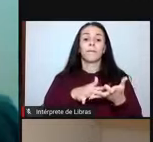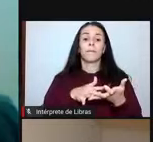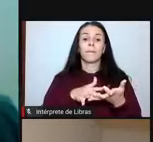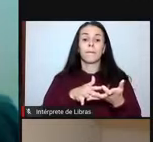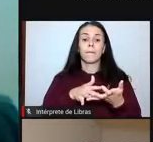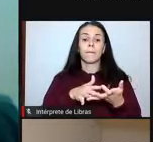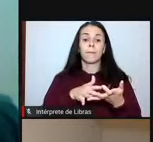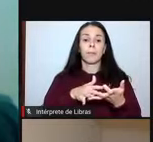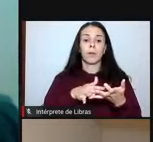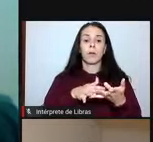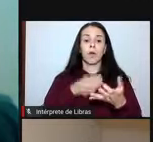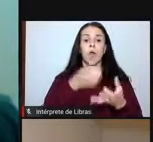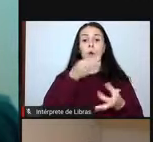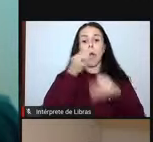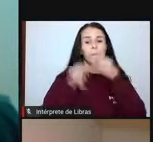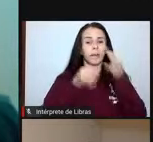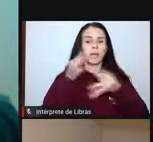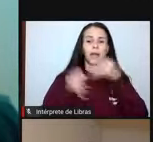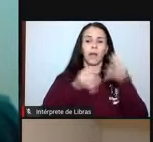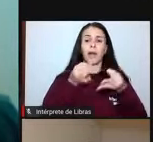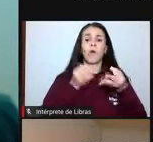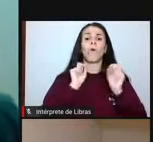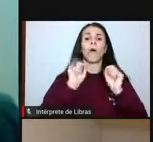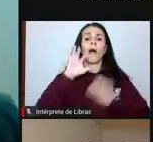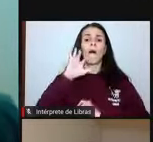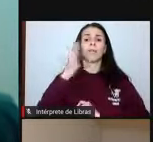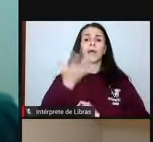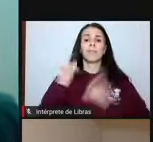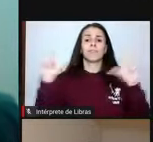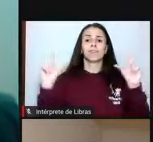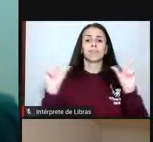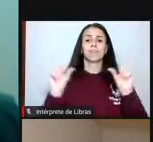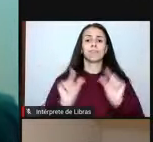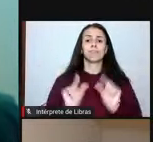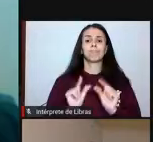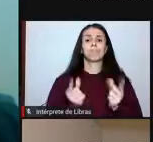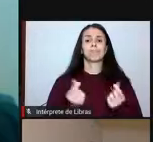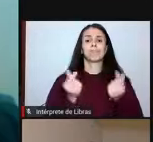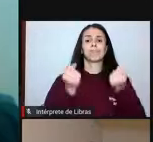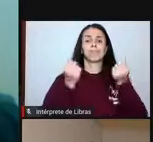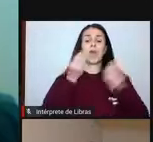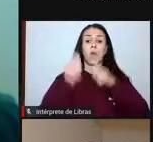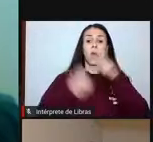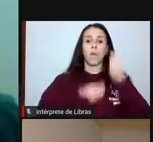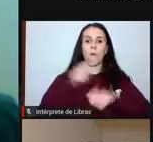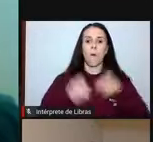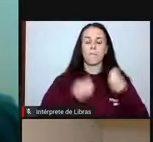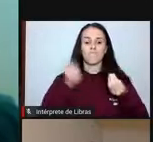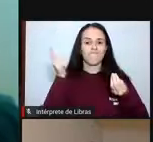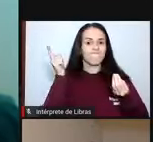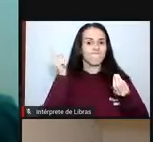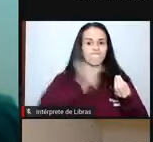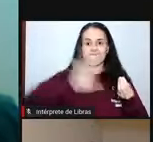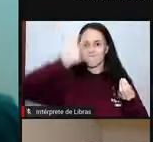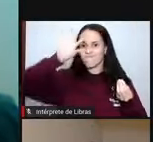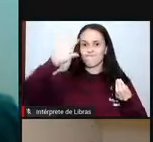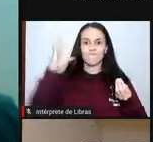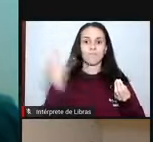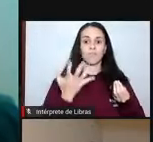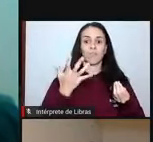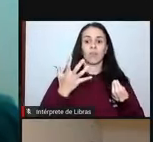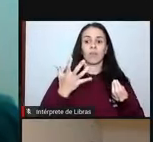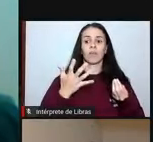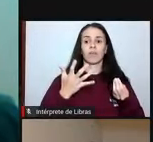que o senhor comentasse a respeito desses cortes orçamentários e como enfrentar esse momento de corte de custeio e investimento,